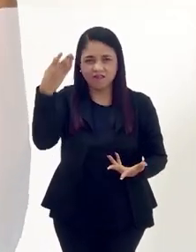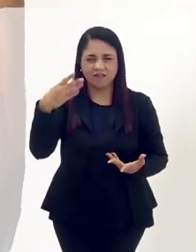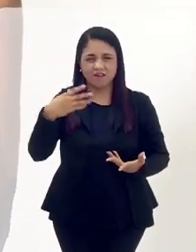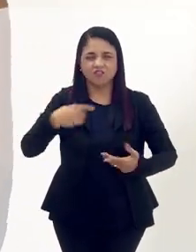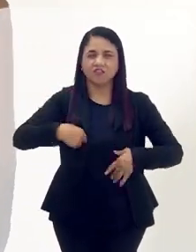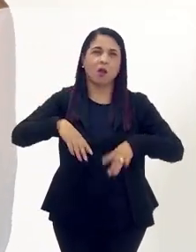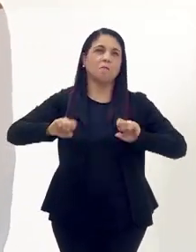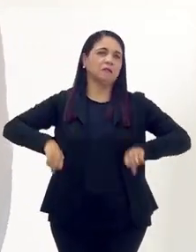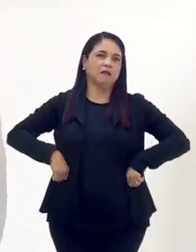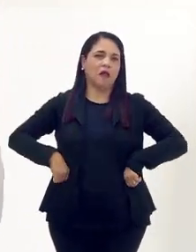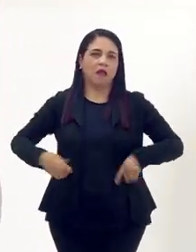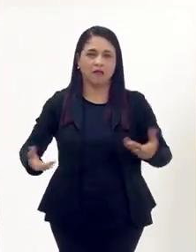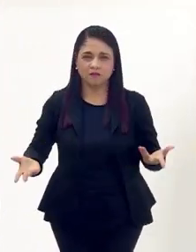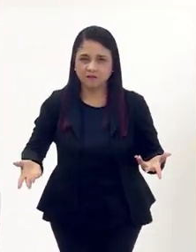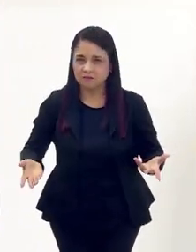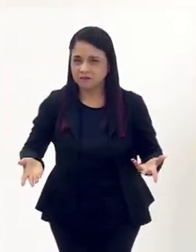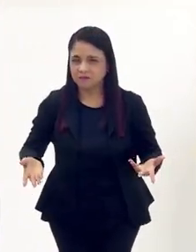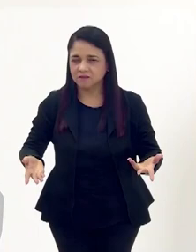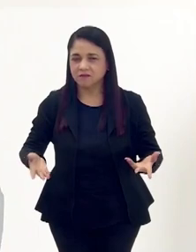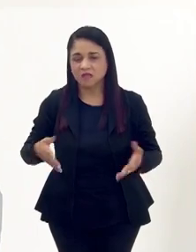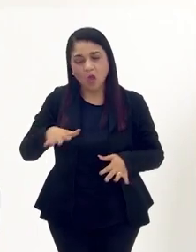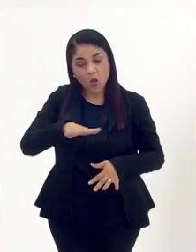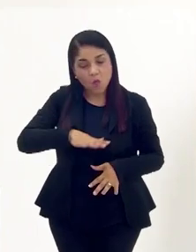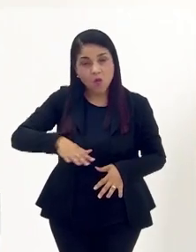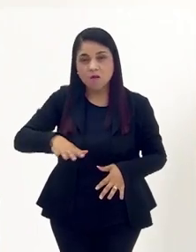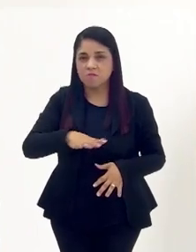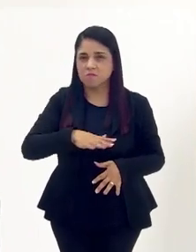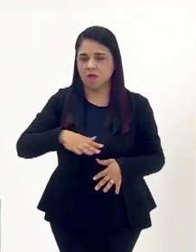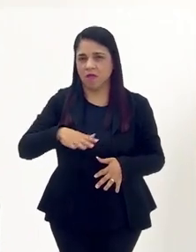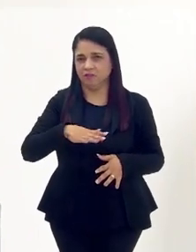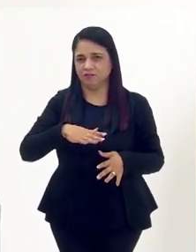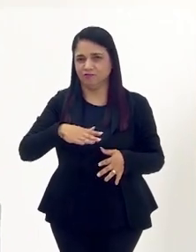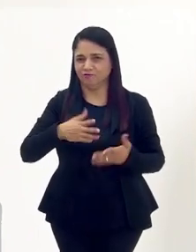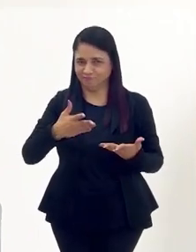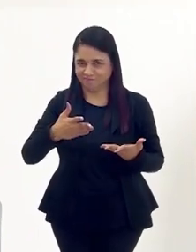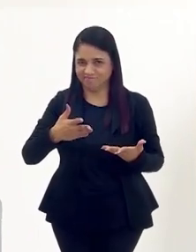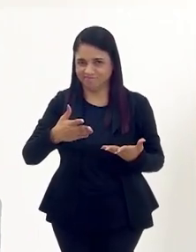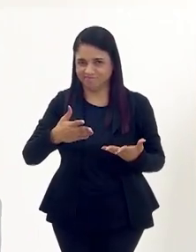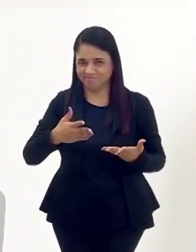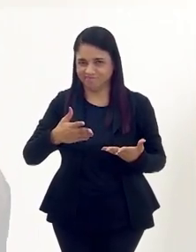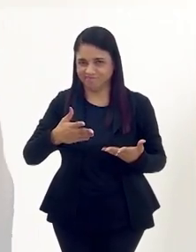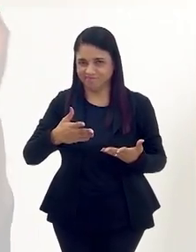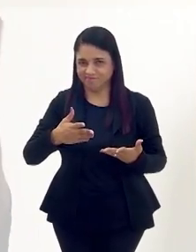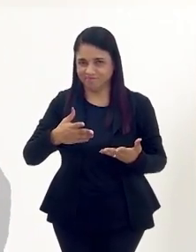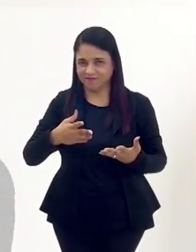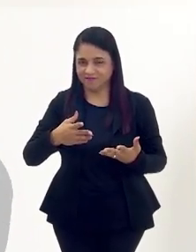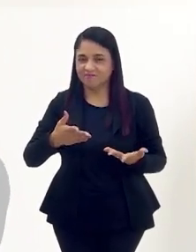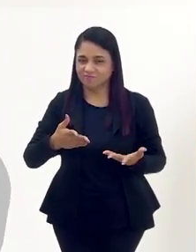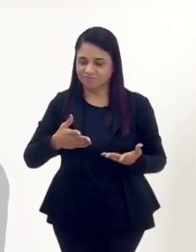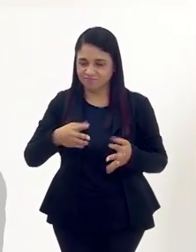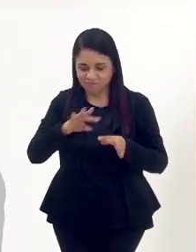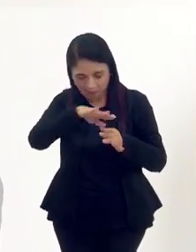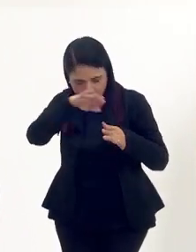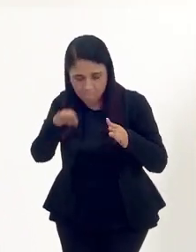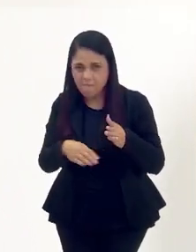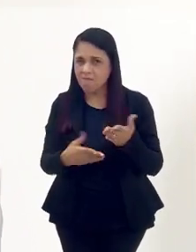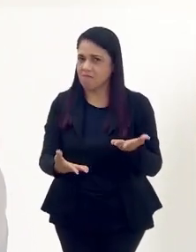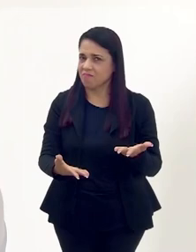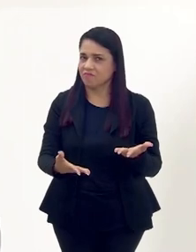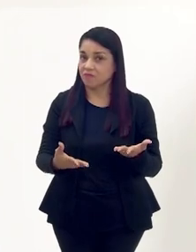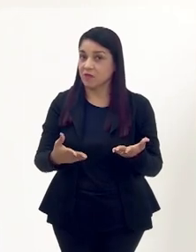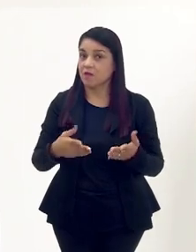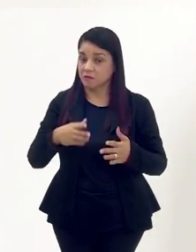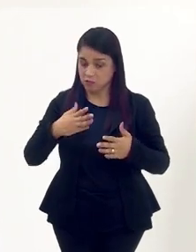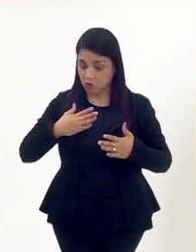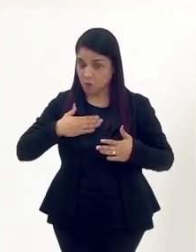para trás, baixa a blusa. Gente, querendo ou não, aquele é um ambiente profano. E você está falando de uma entidade, pode